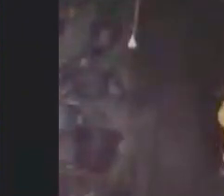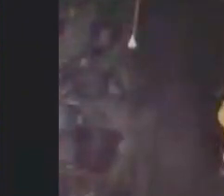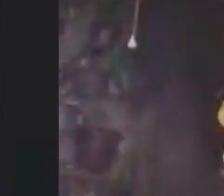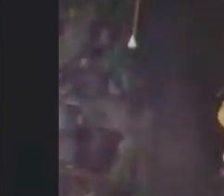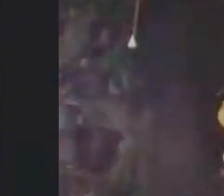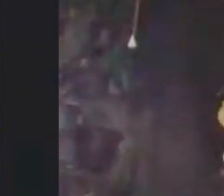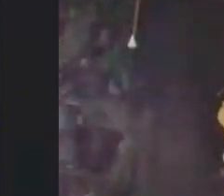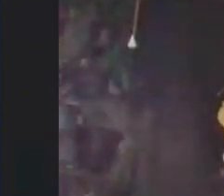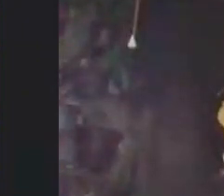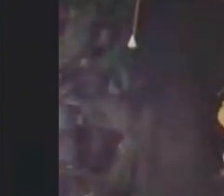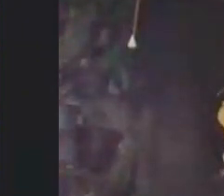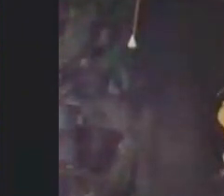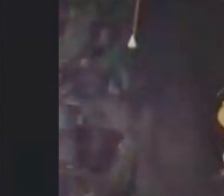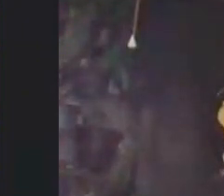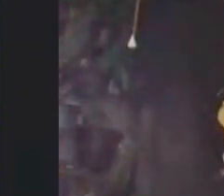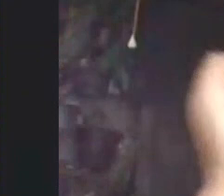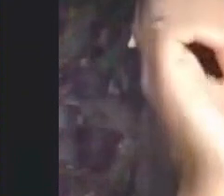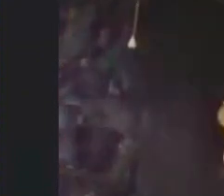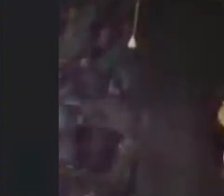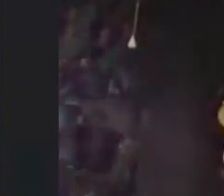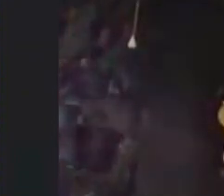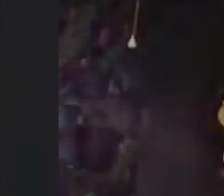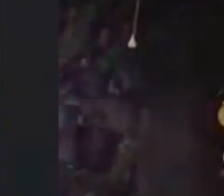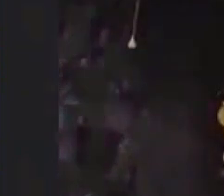não saiu o seu som Eliane